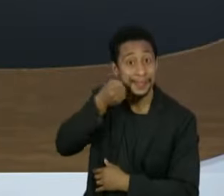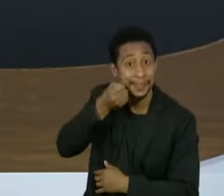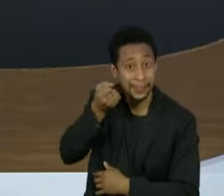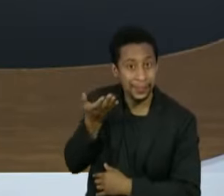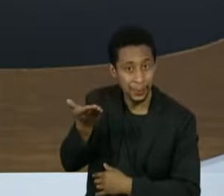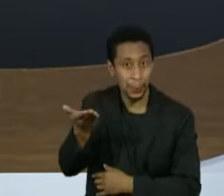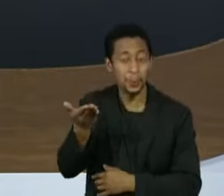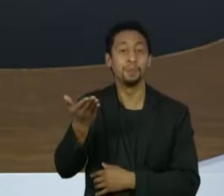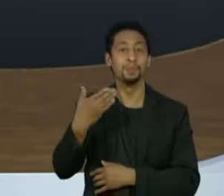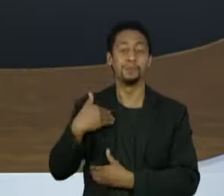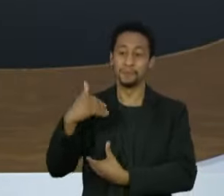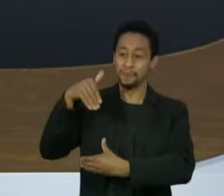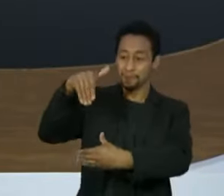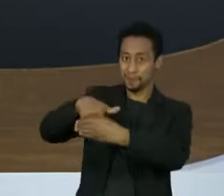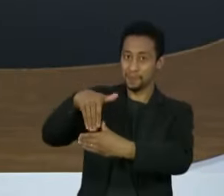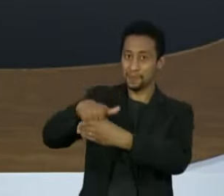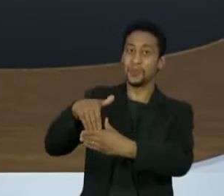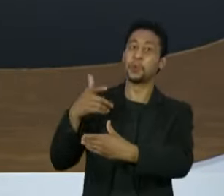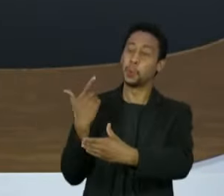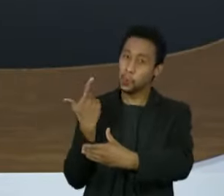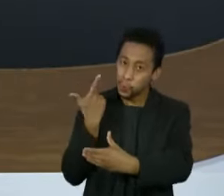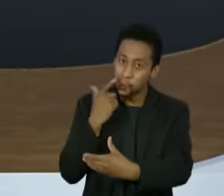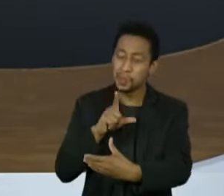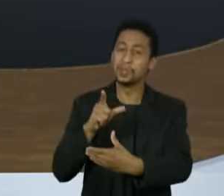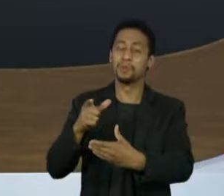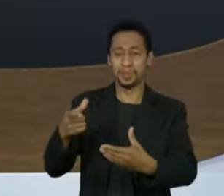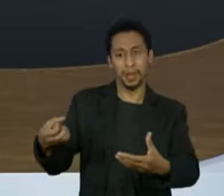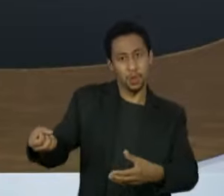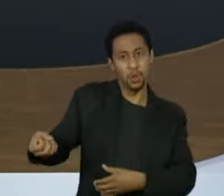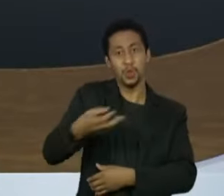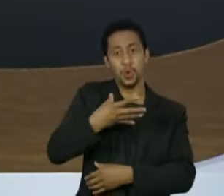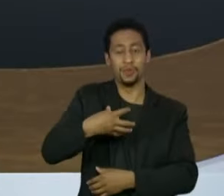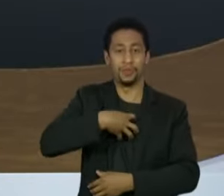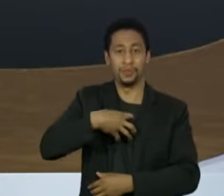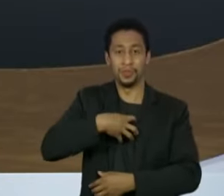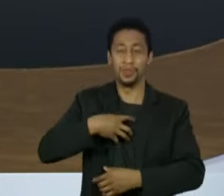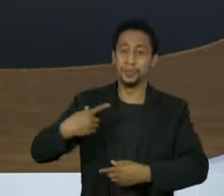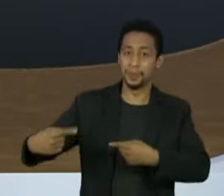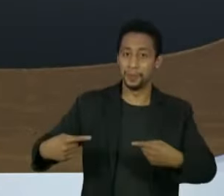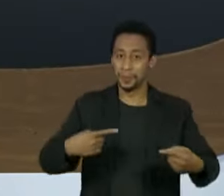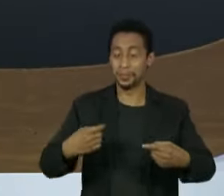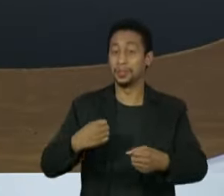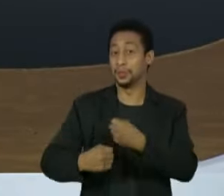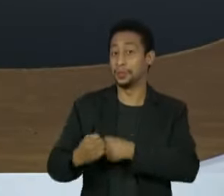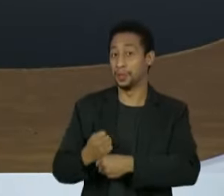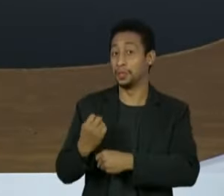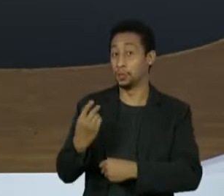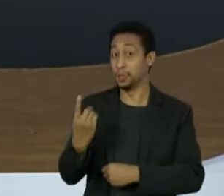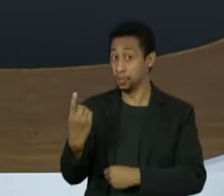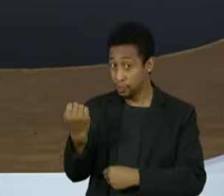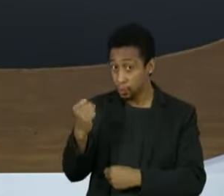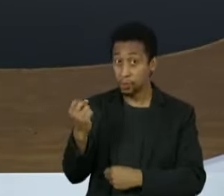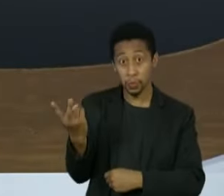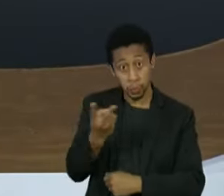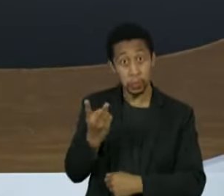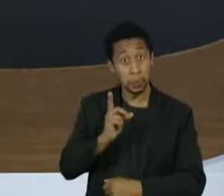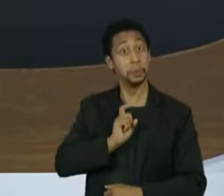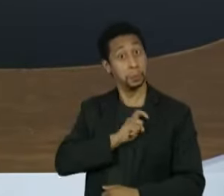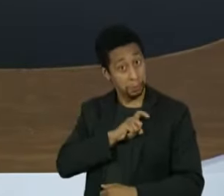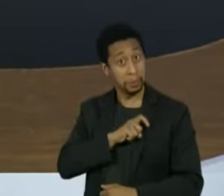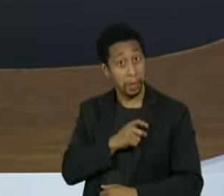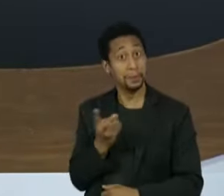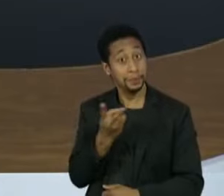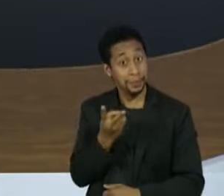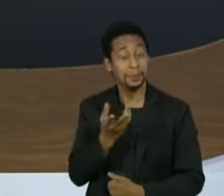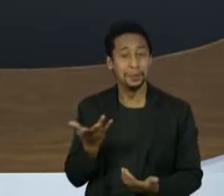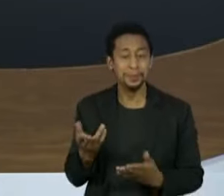tendo sido eleitos na onda de renovação da política de 2018. Por fim, os dois são delegados, o que ajuda a